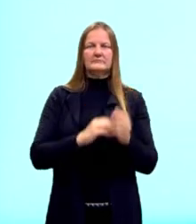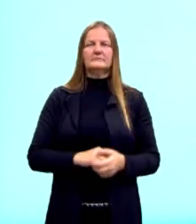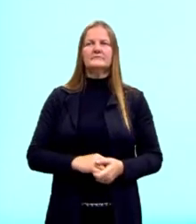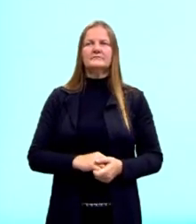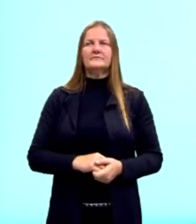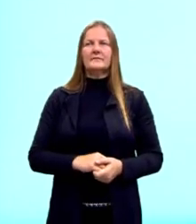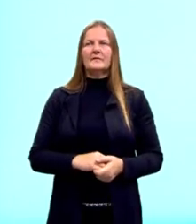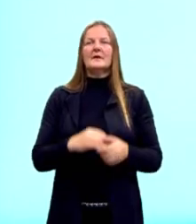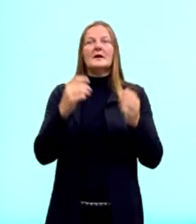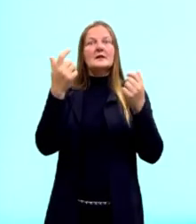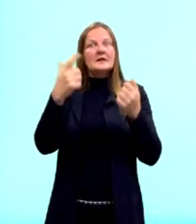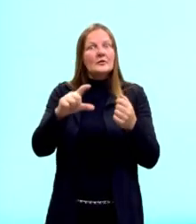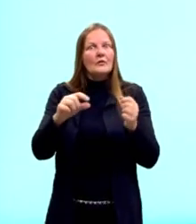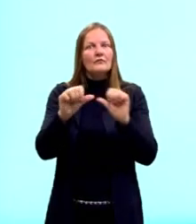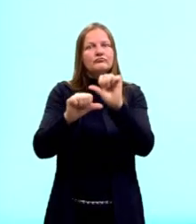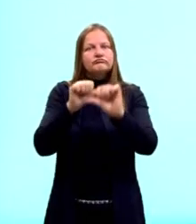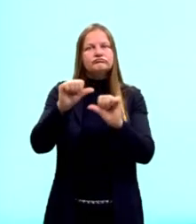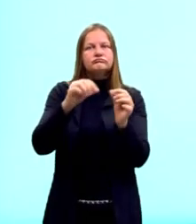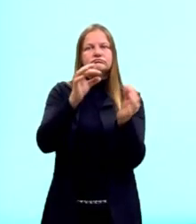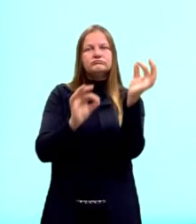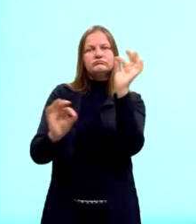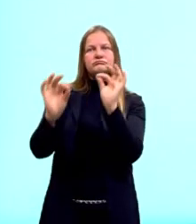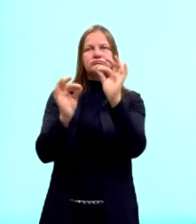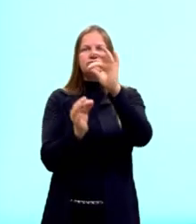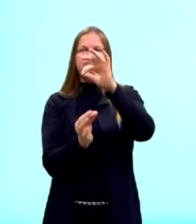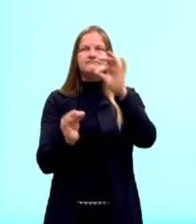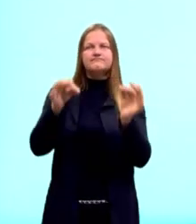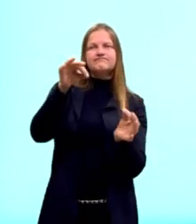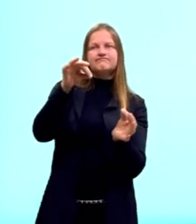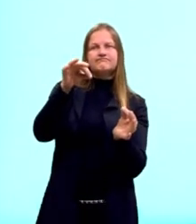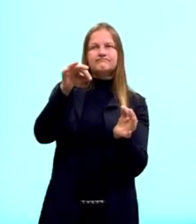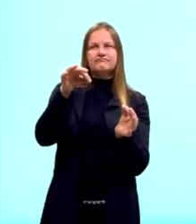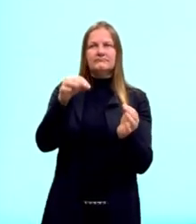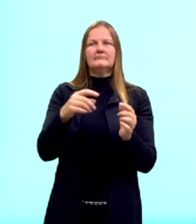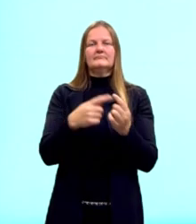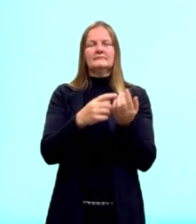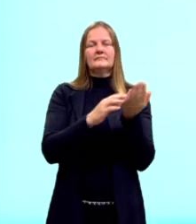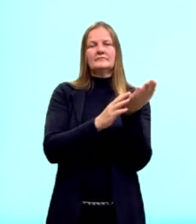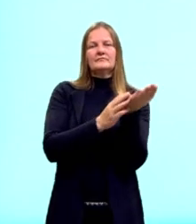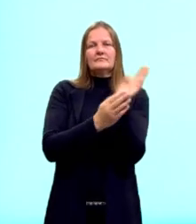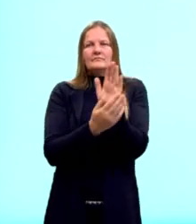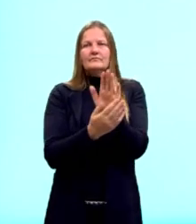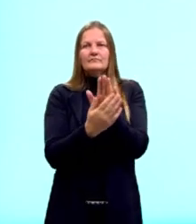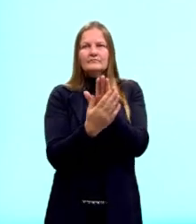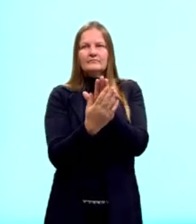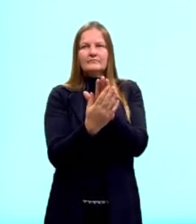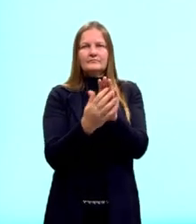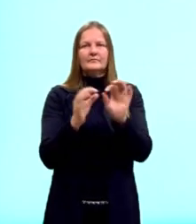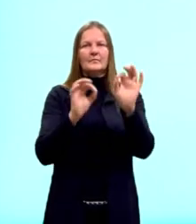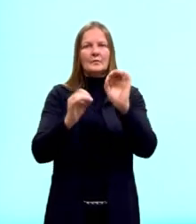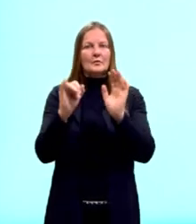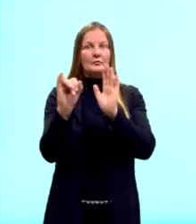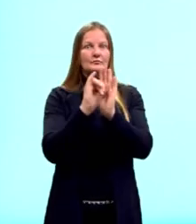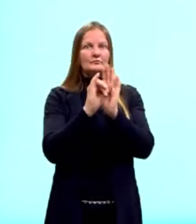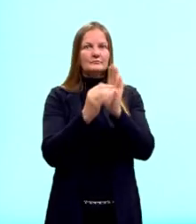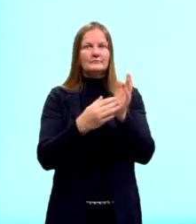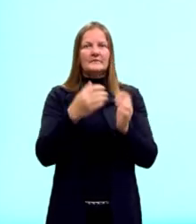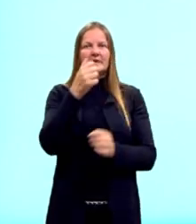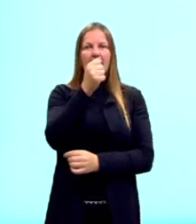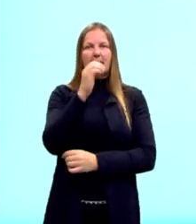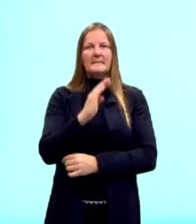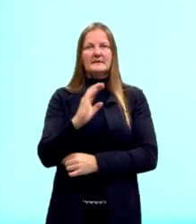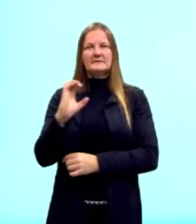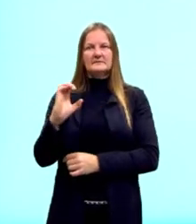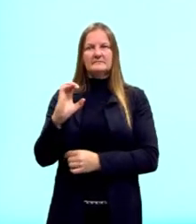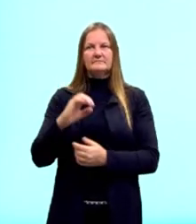Posicionei aqui, novamente, na nossa figura e marquei aqui, então, estes segmentos que nós identificamos, A, B e